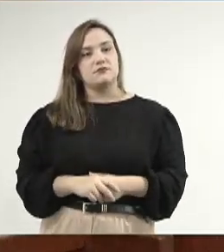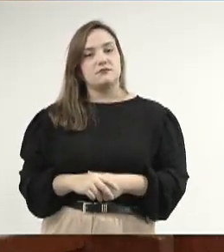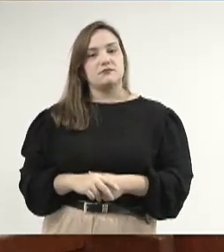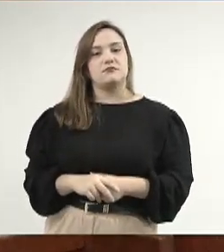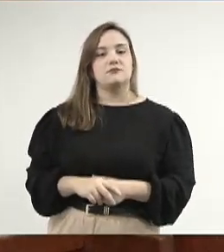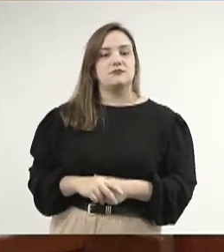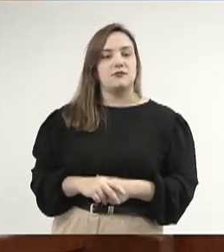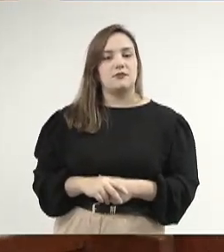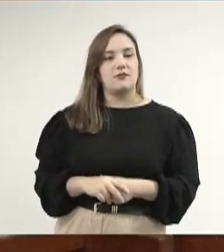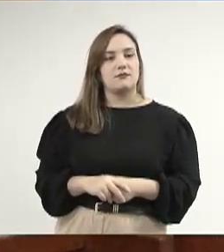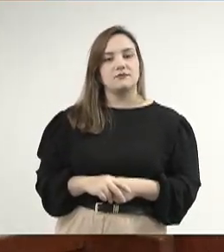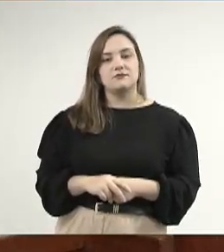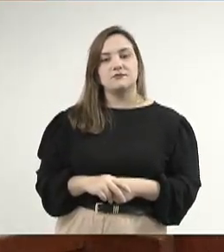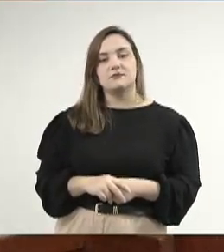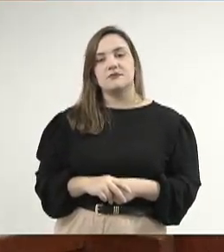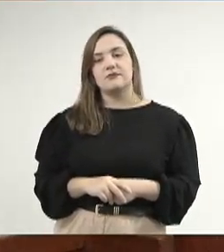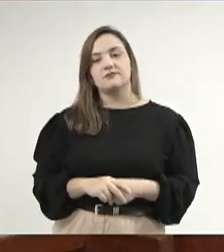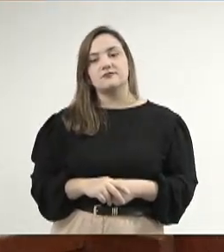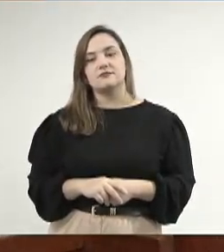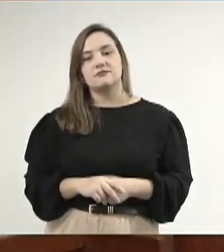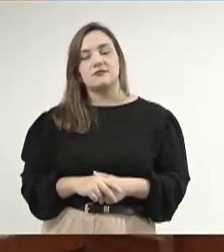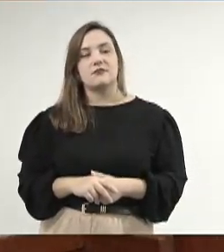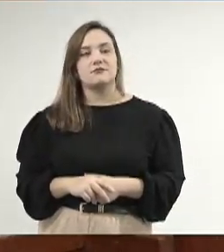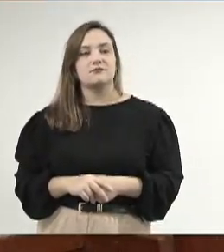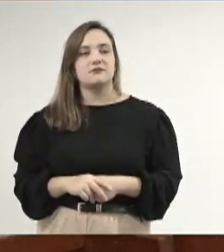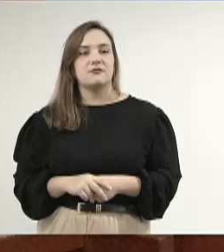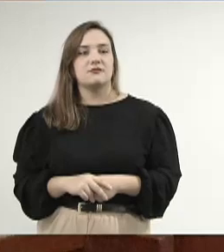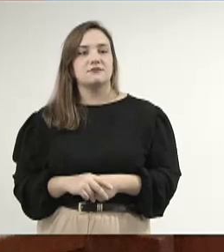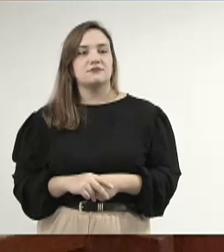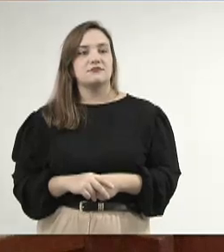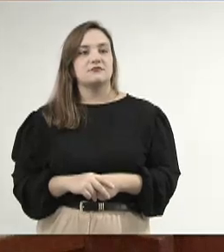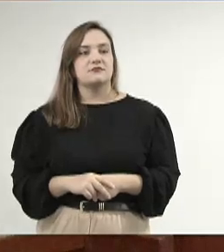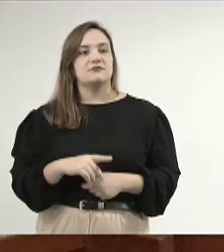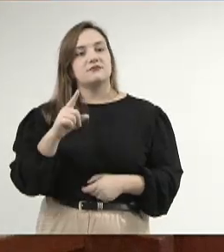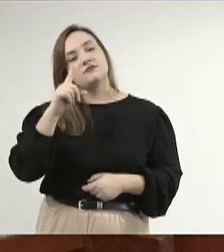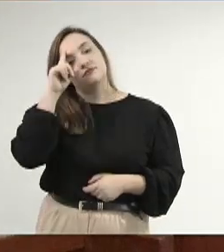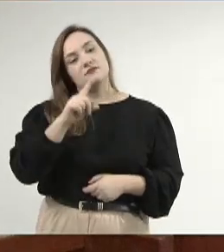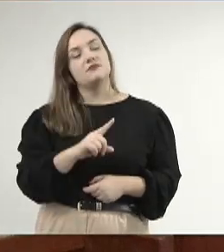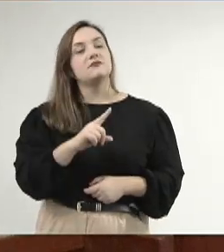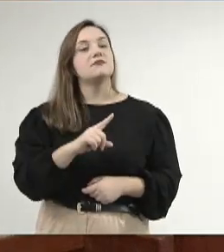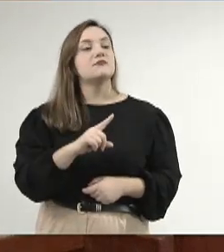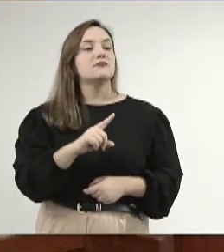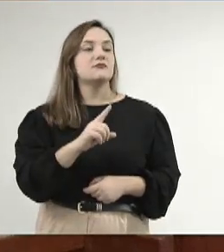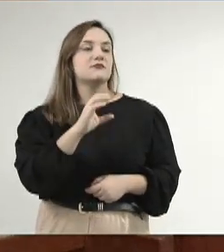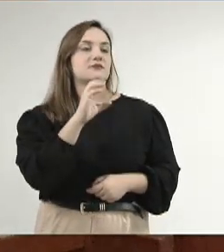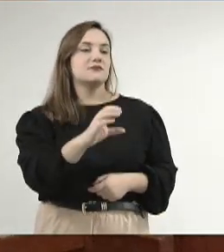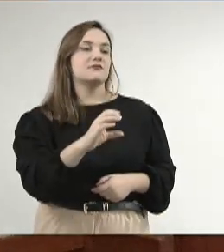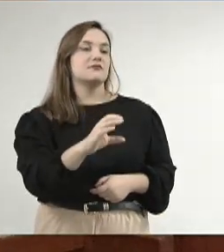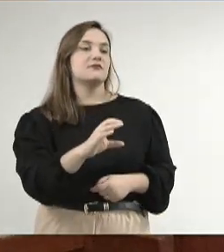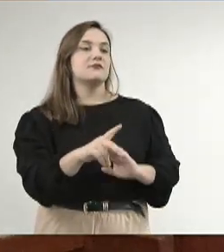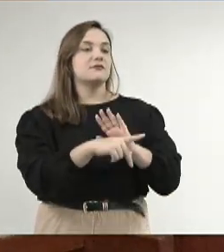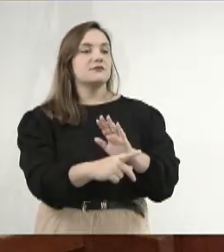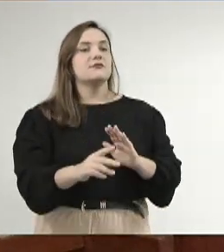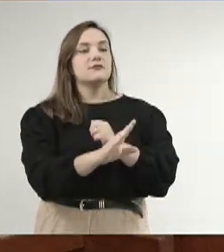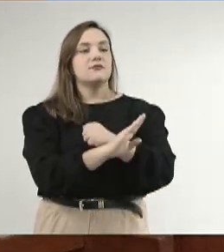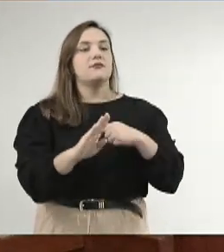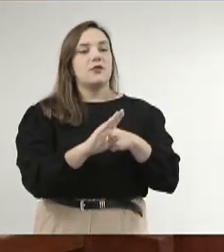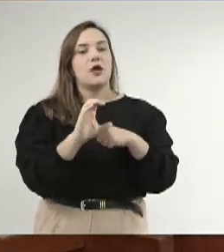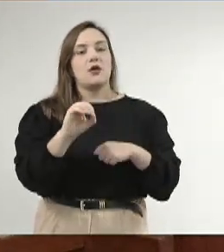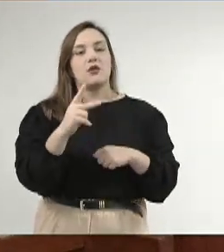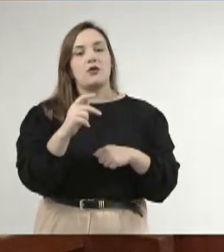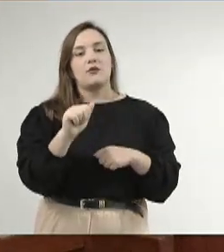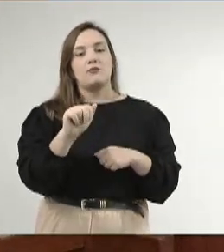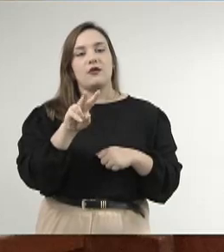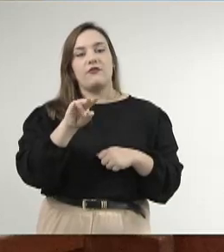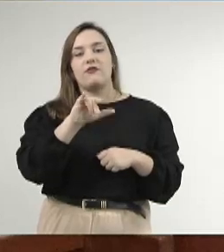e quero aqui convidar a todos a estar participando aí no dia C, lá no bairro Copa Vila II, e